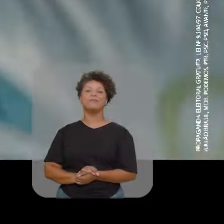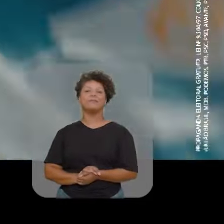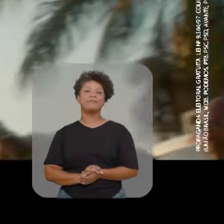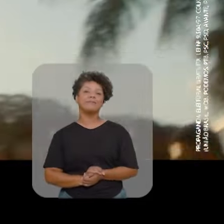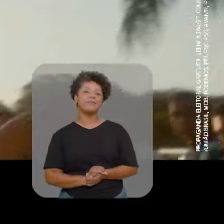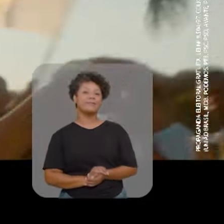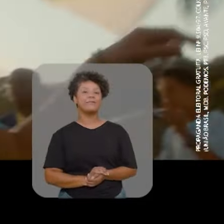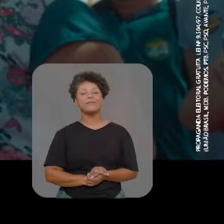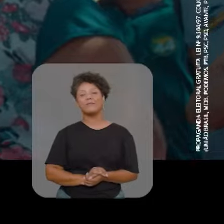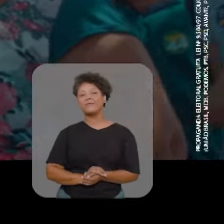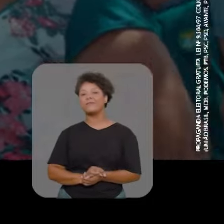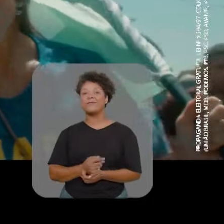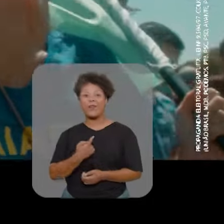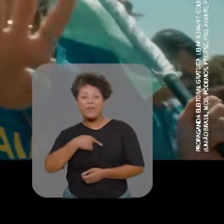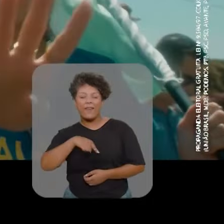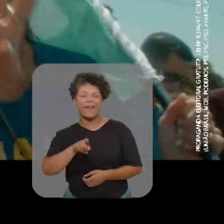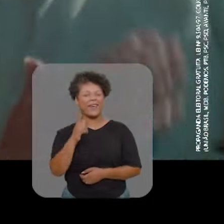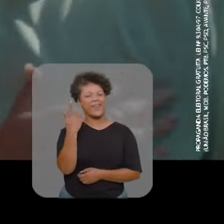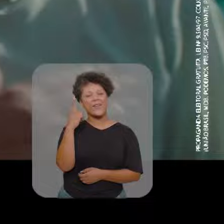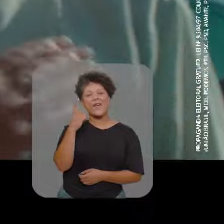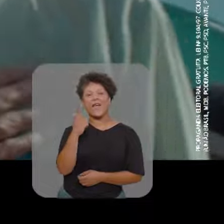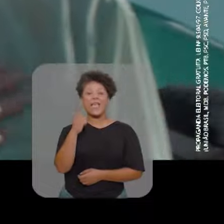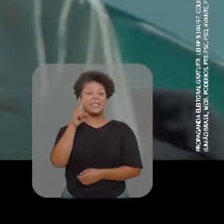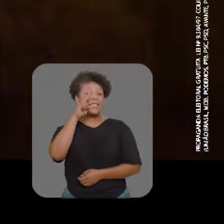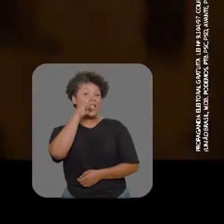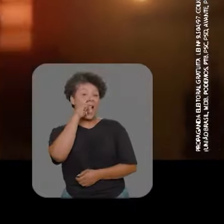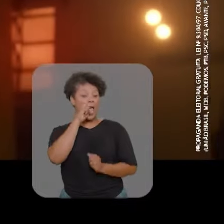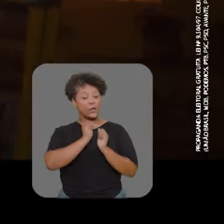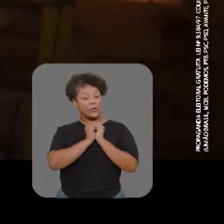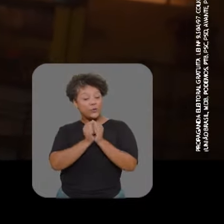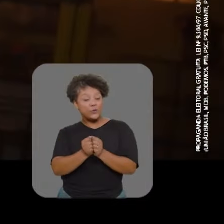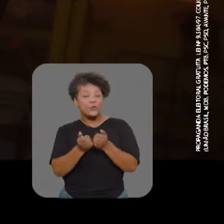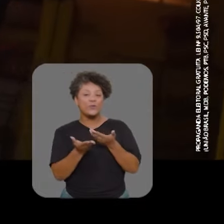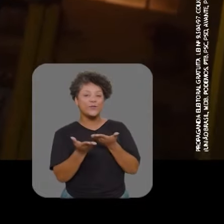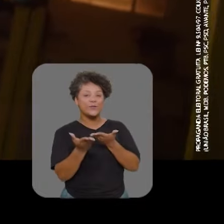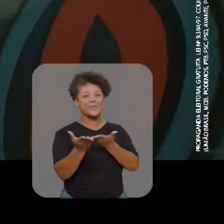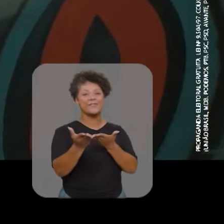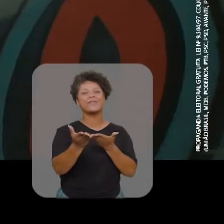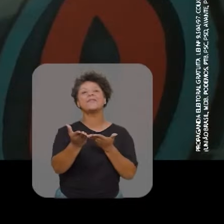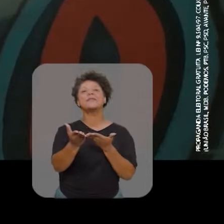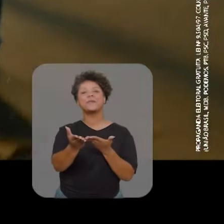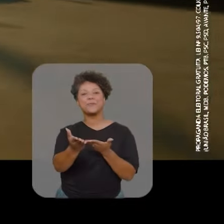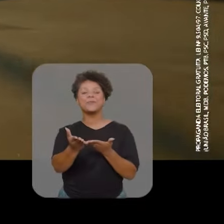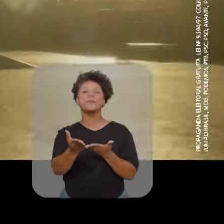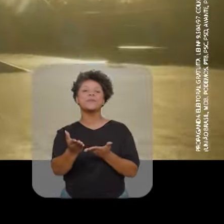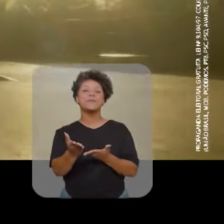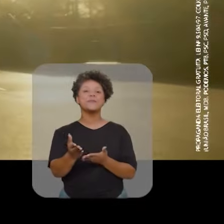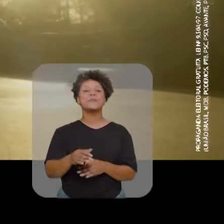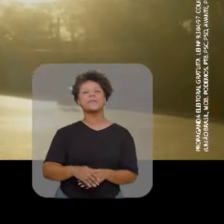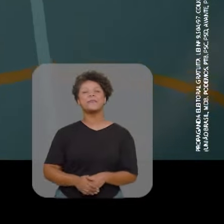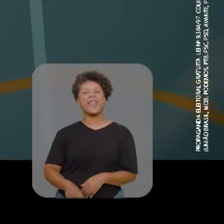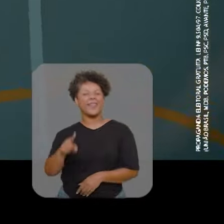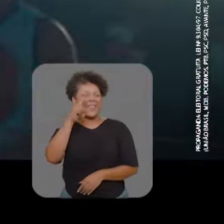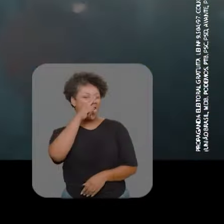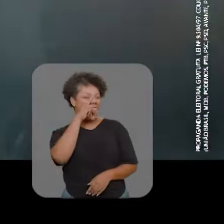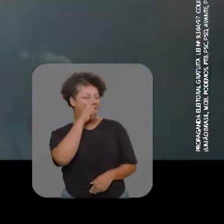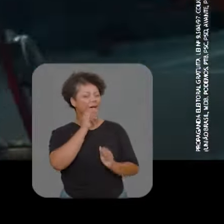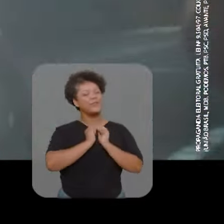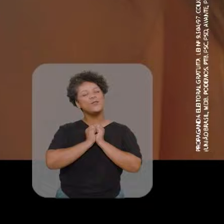Vai Goiás Vai Goiás Ganhado por você Vai Goiás